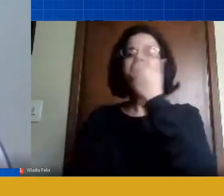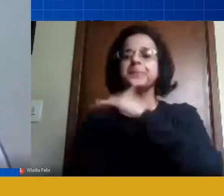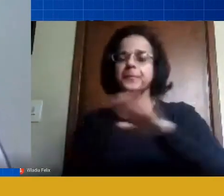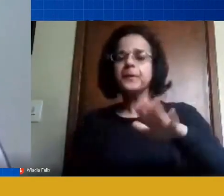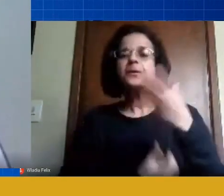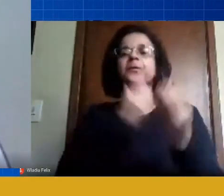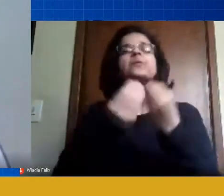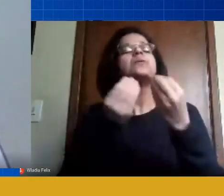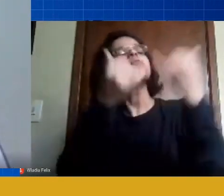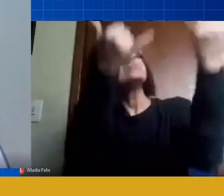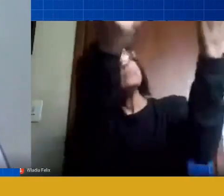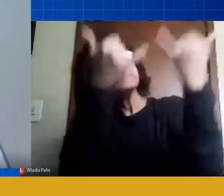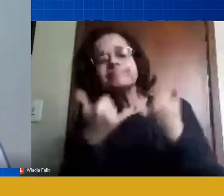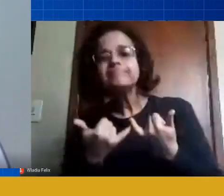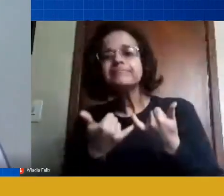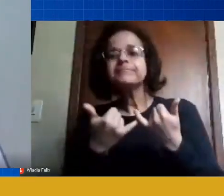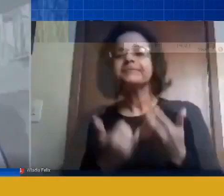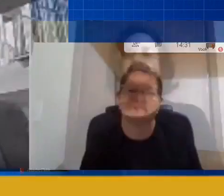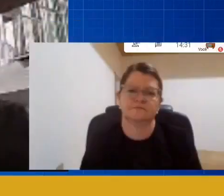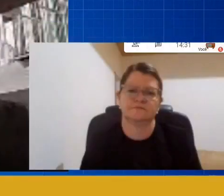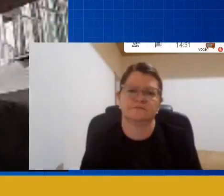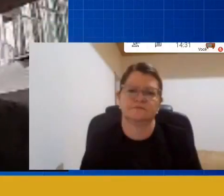sugerir aí para nós educadores